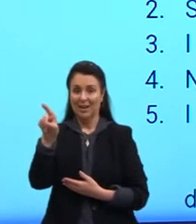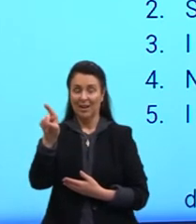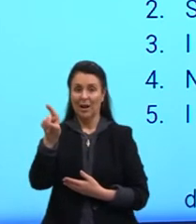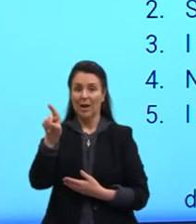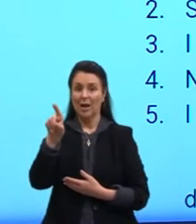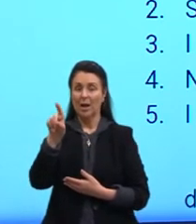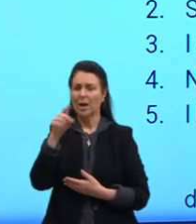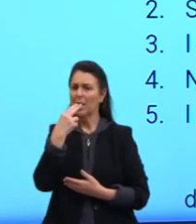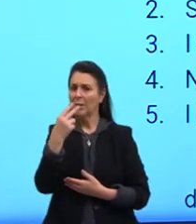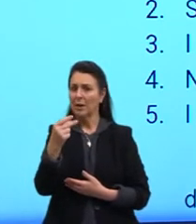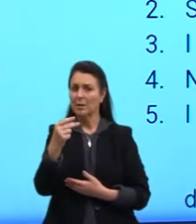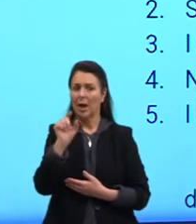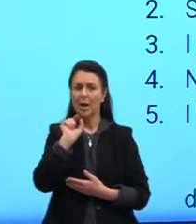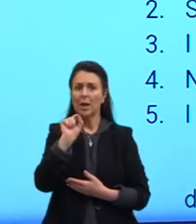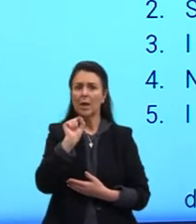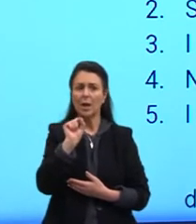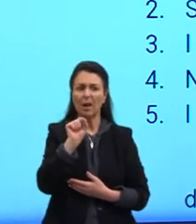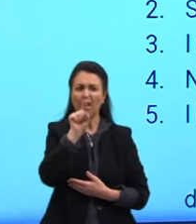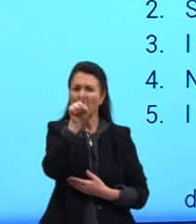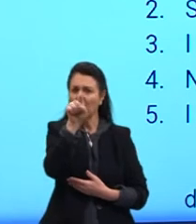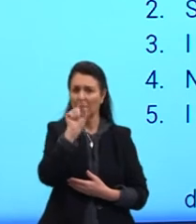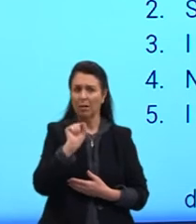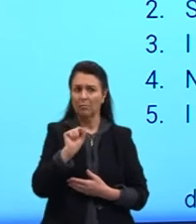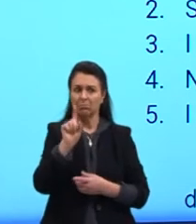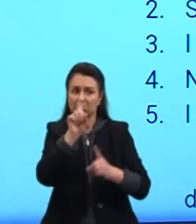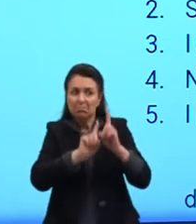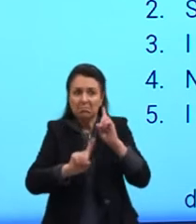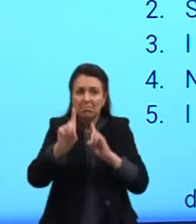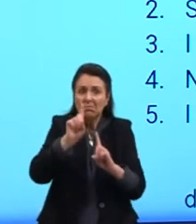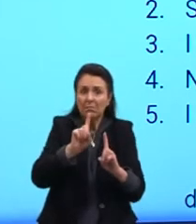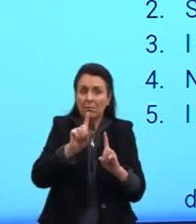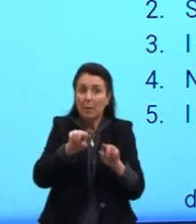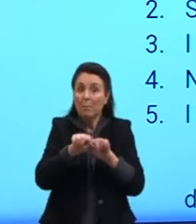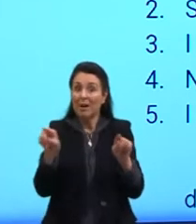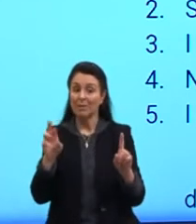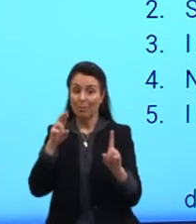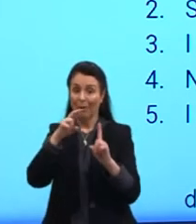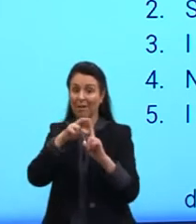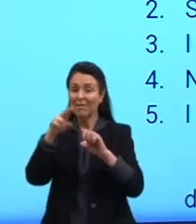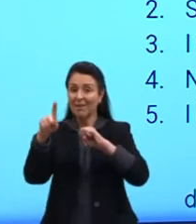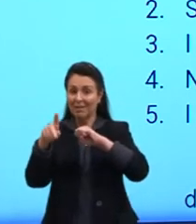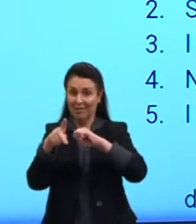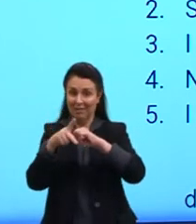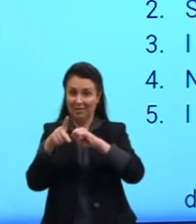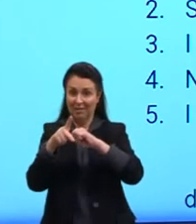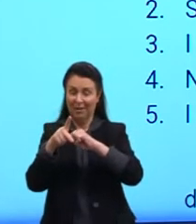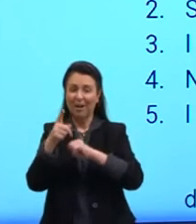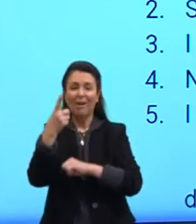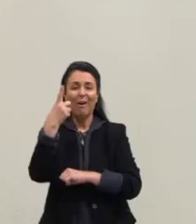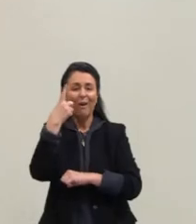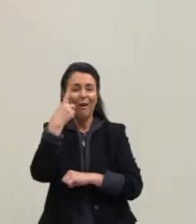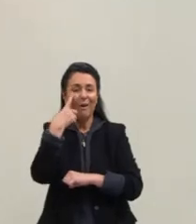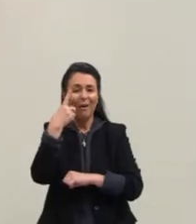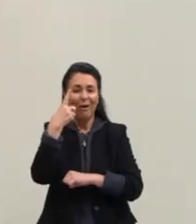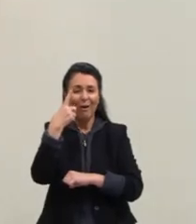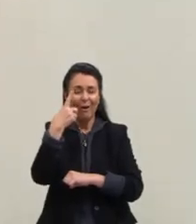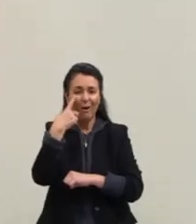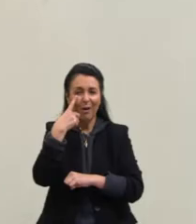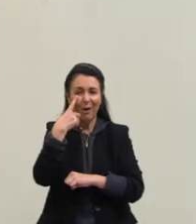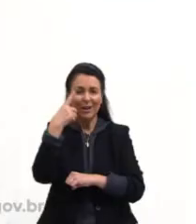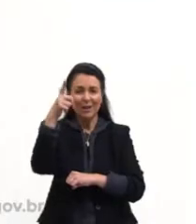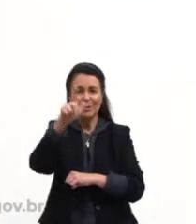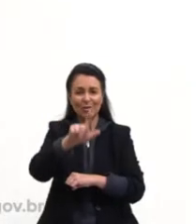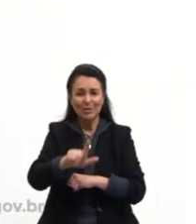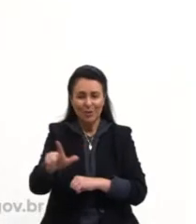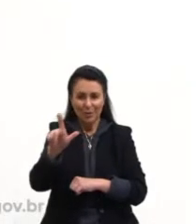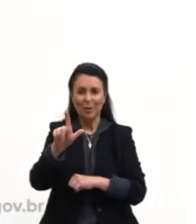Quem é ela? É alguém. É um referente. É uma referência pronominal. Então, dê uma olhadinha, por favor, nesse capítulo das referências